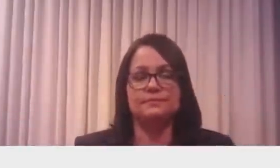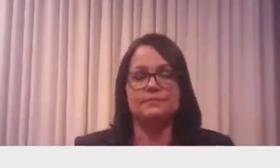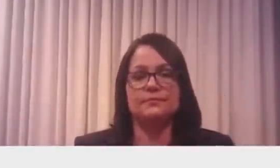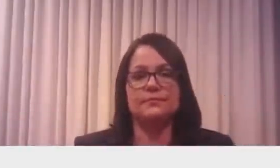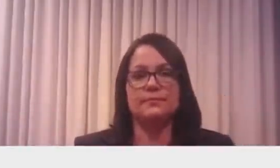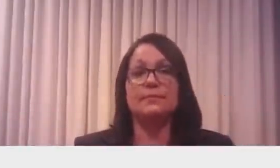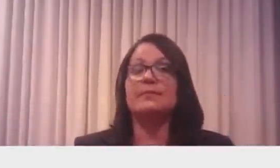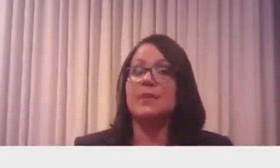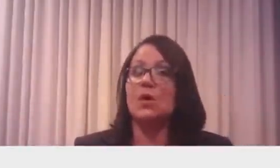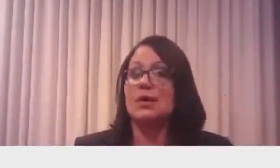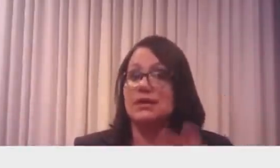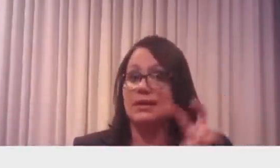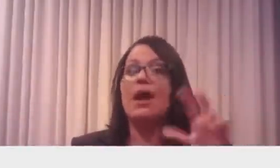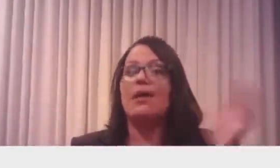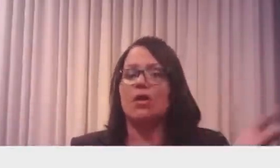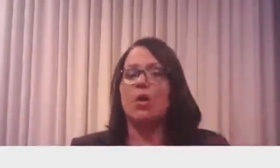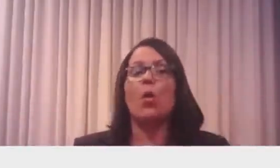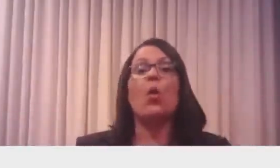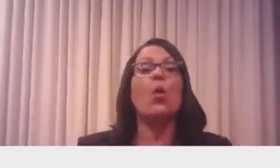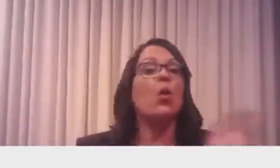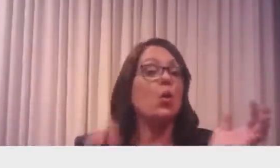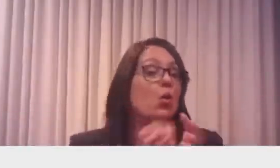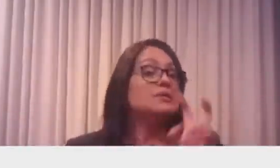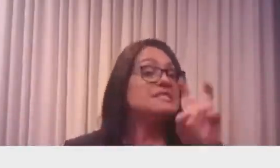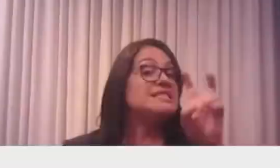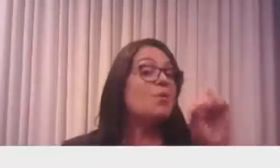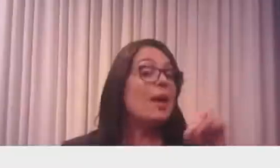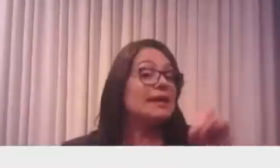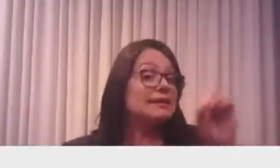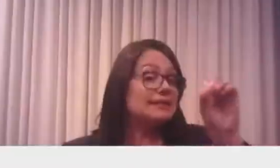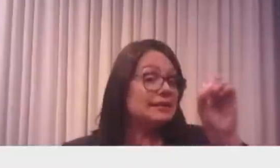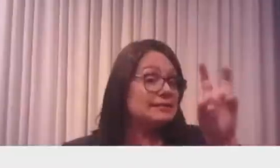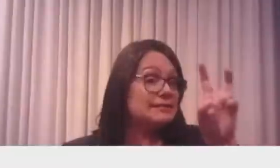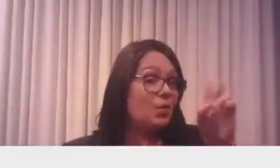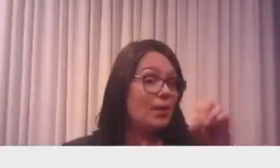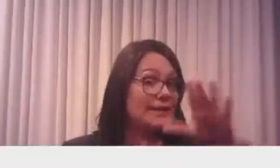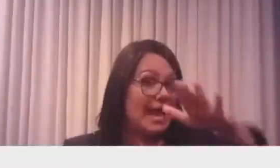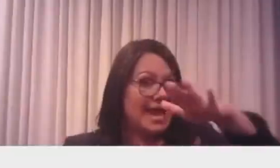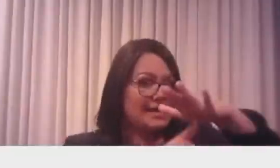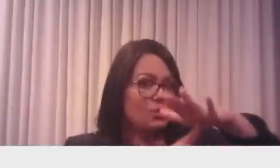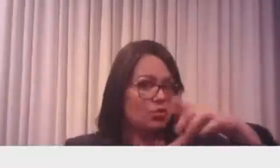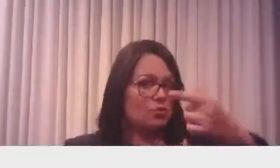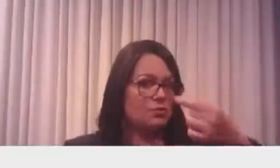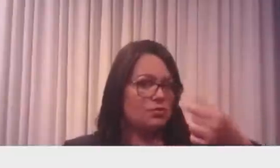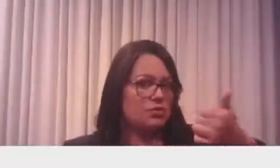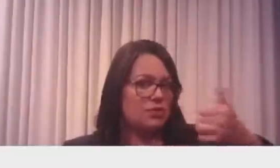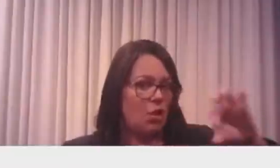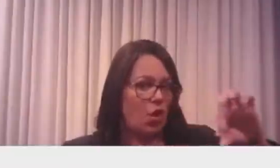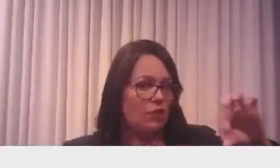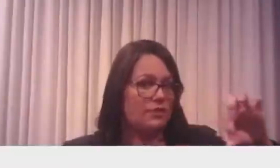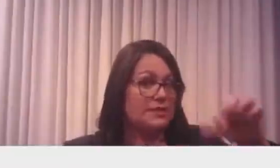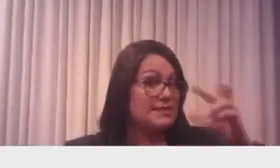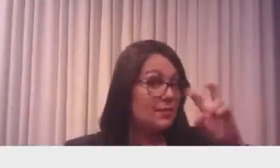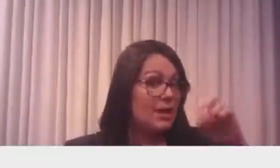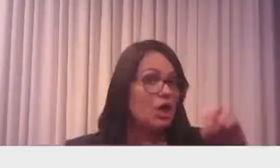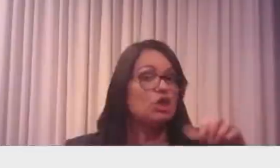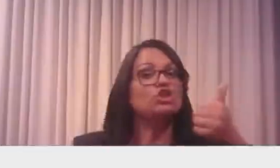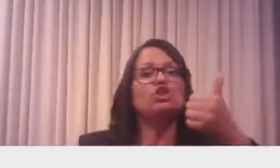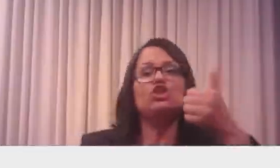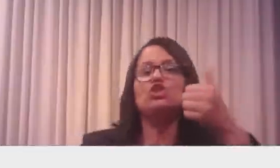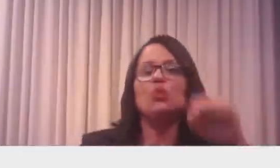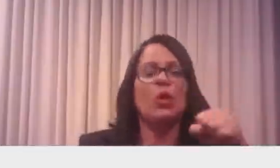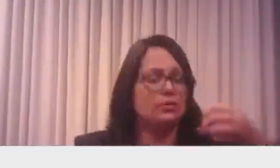dos 50 reitores que assumiram federais desde 2019, dos 50 reitores, 18 não foram mais votados pelo conselho